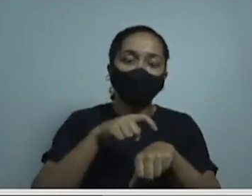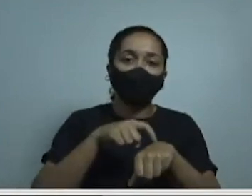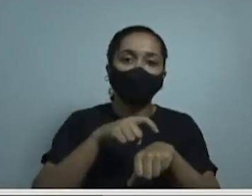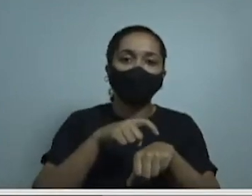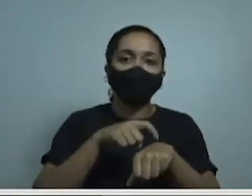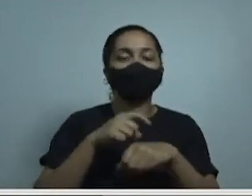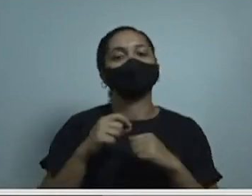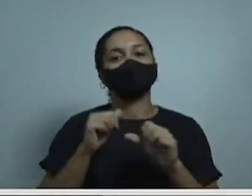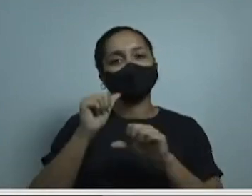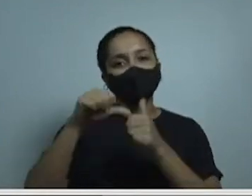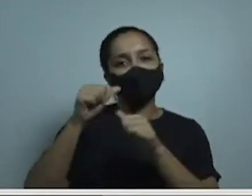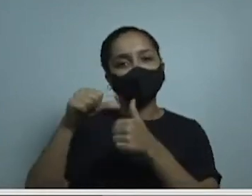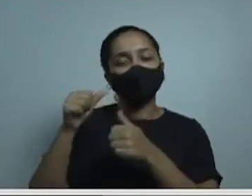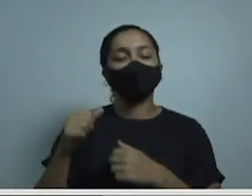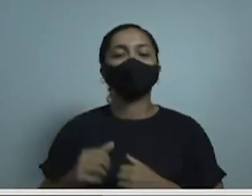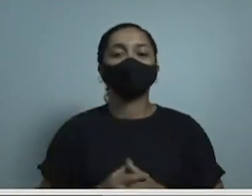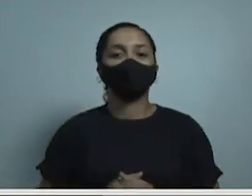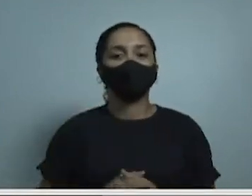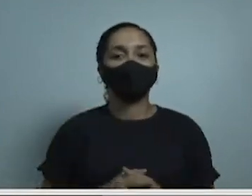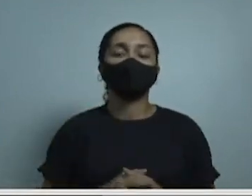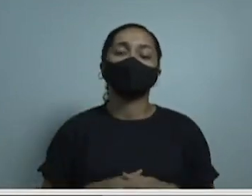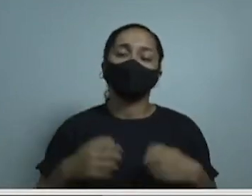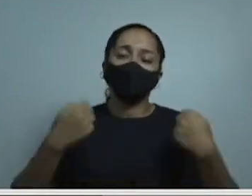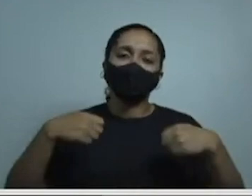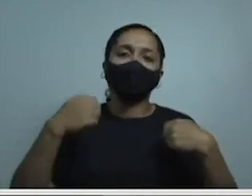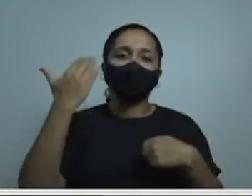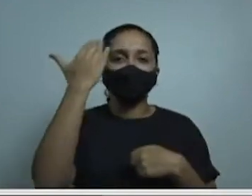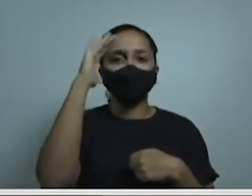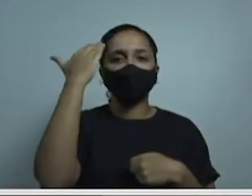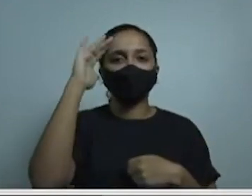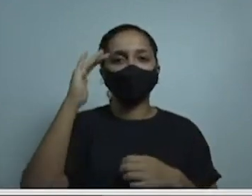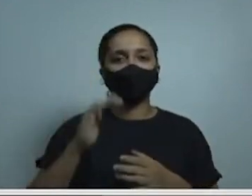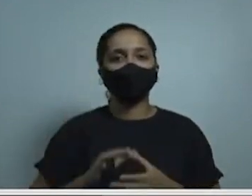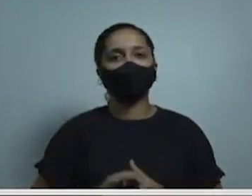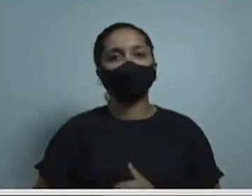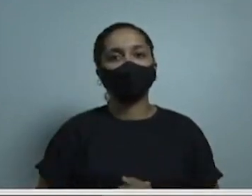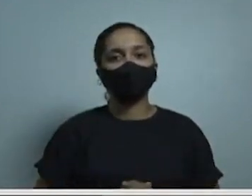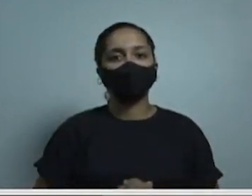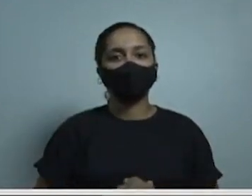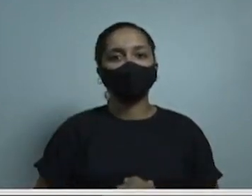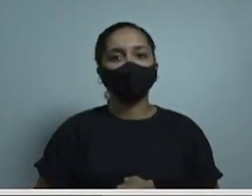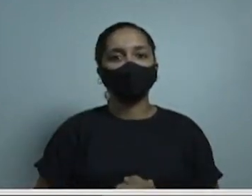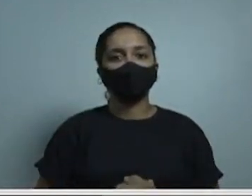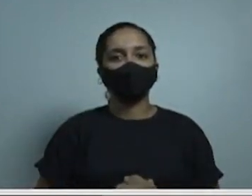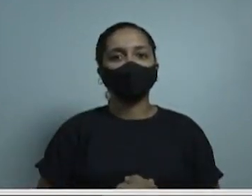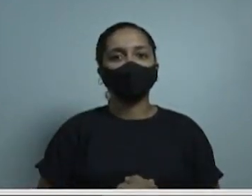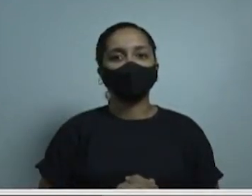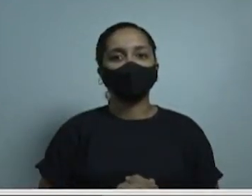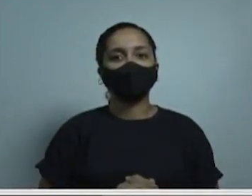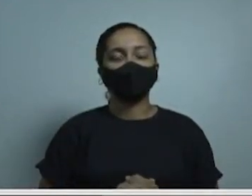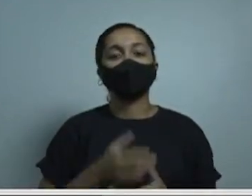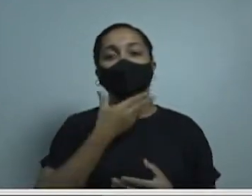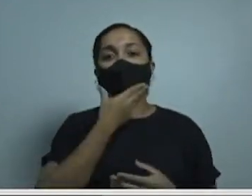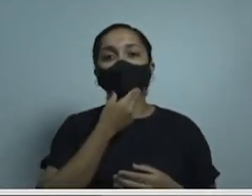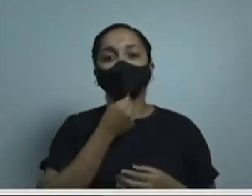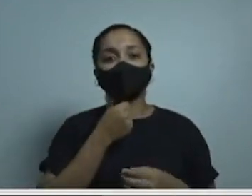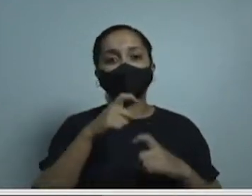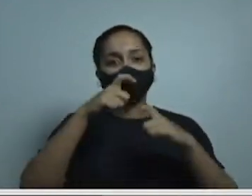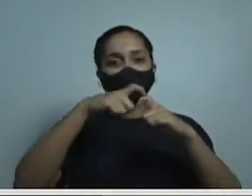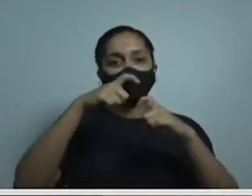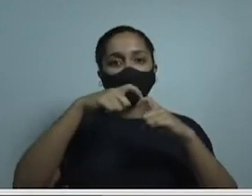É necessário compreender isso. O Toperog, é claro, diz, e vou repetir palavras dele,